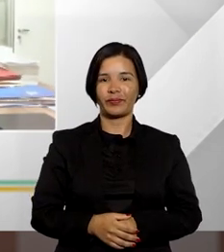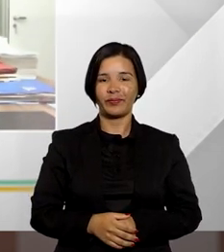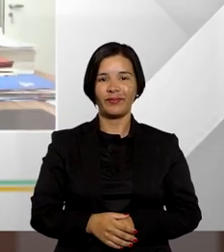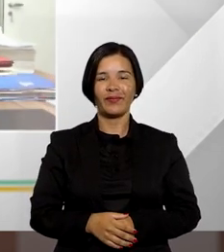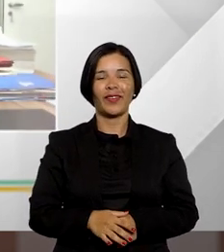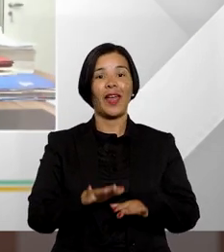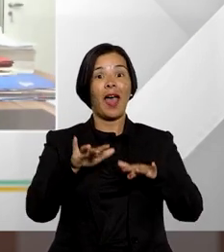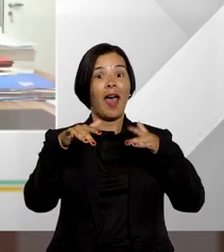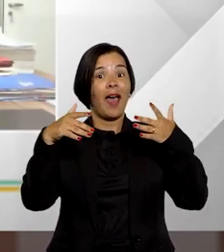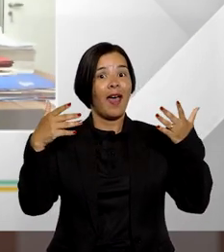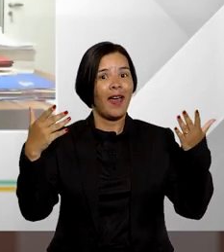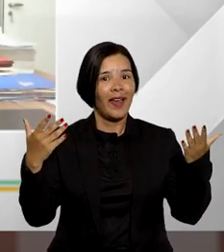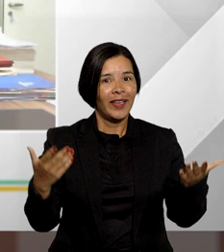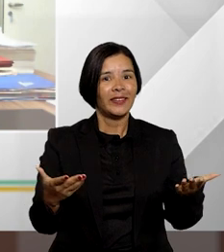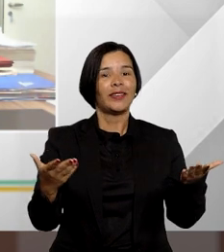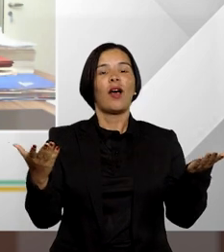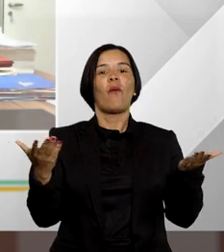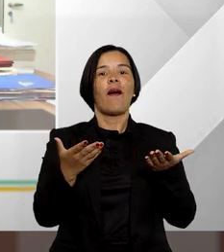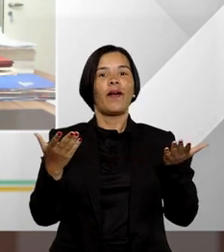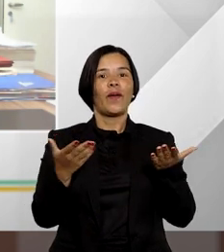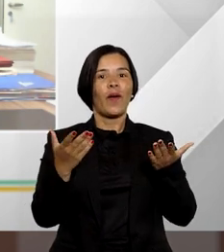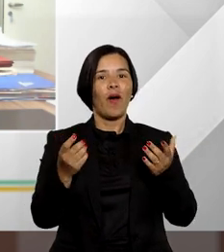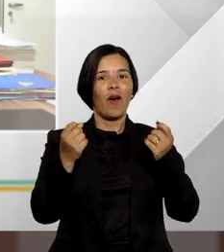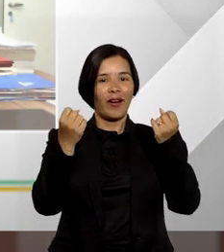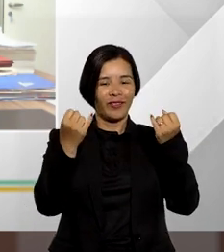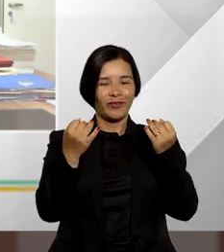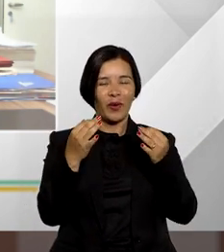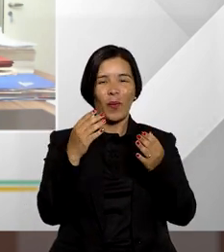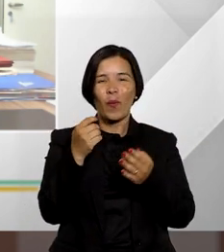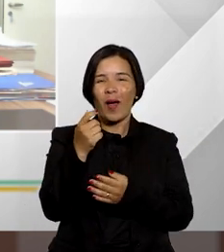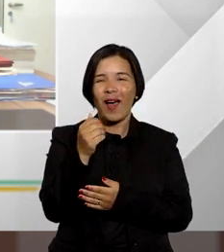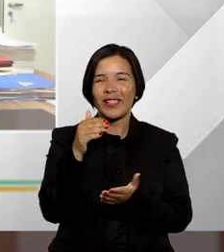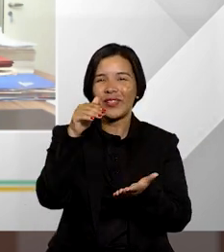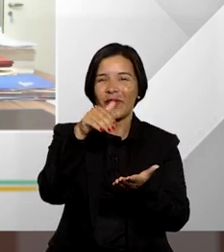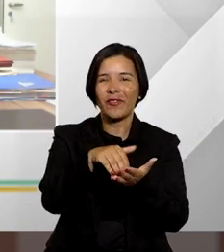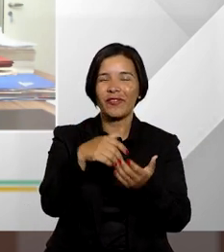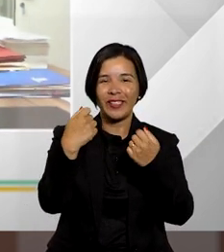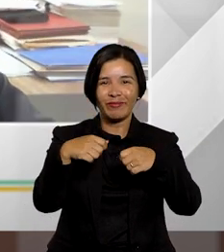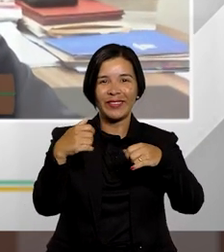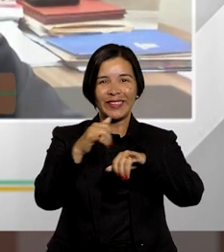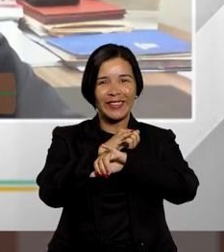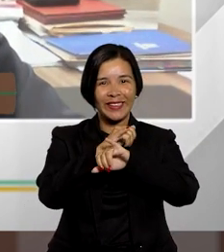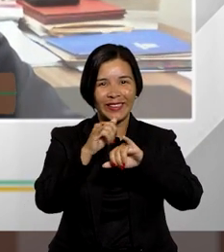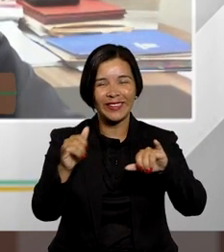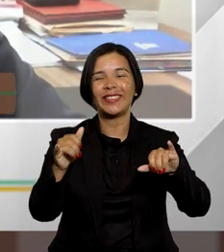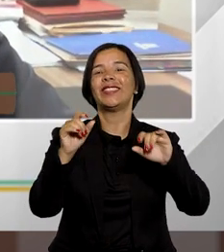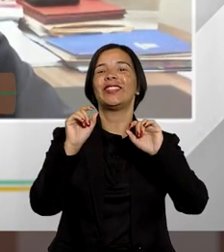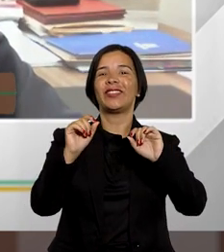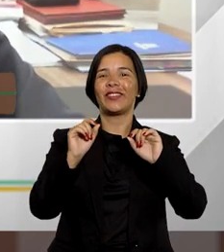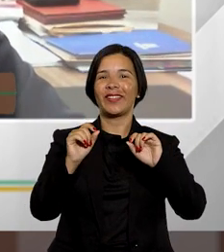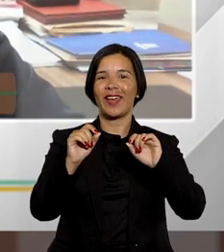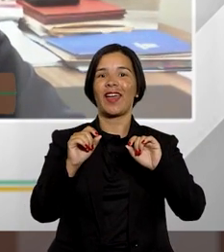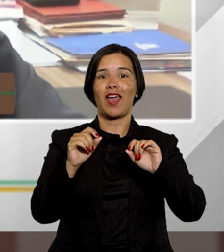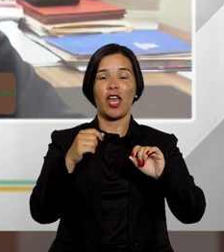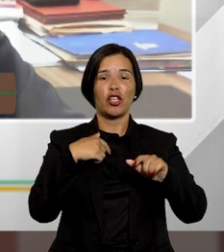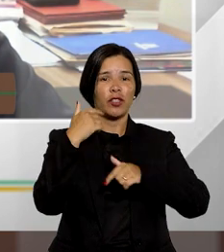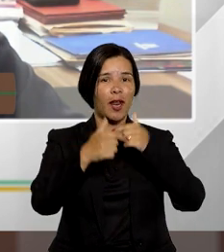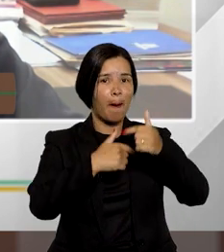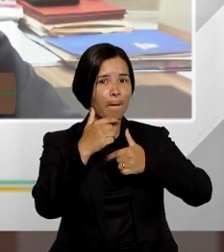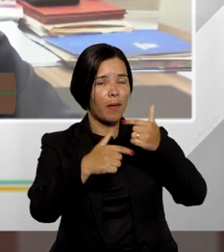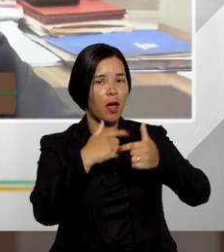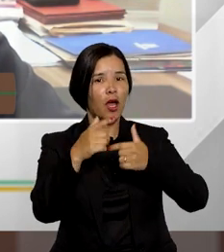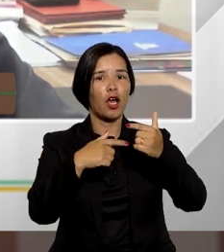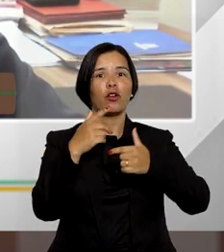Fátima é grameada para o encerramento mas não posso deixar aqui de destacar um pouco de alguns